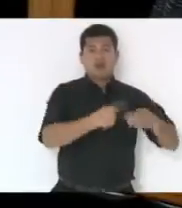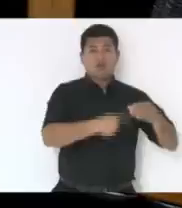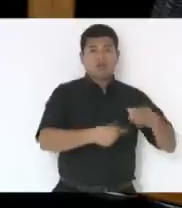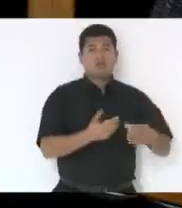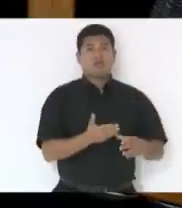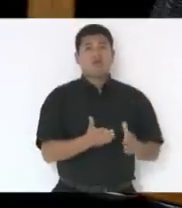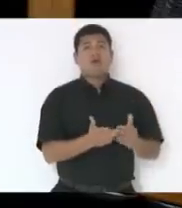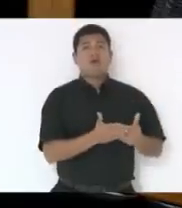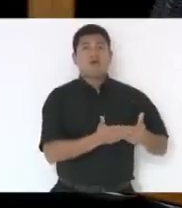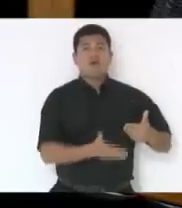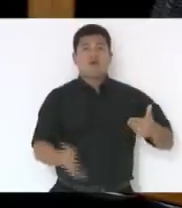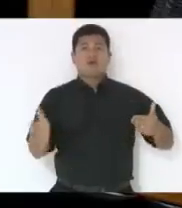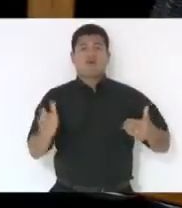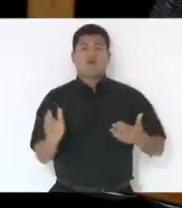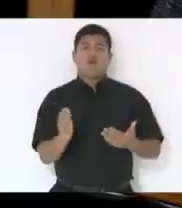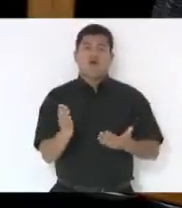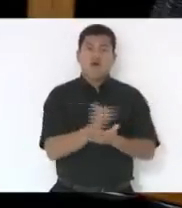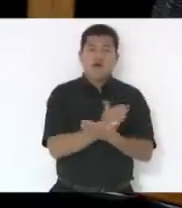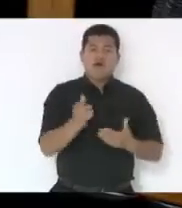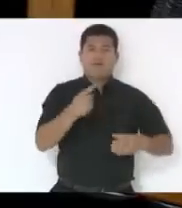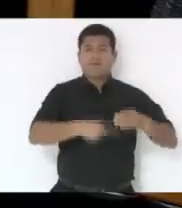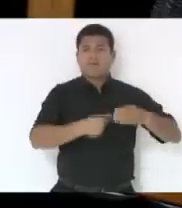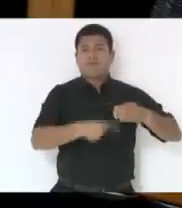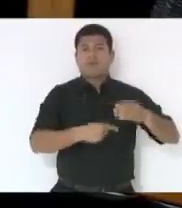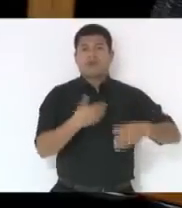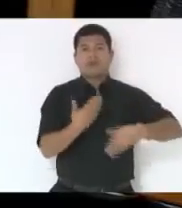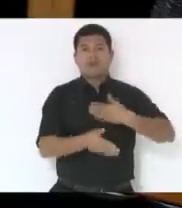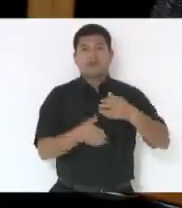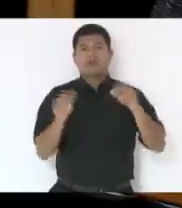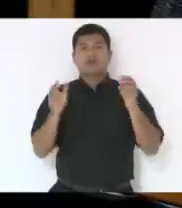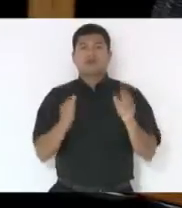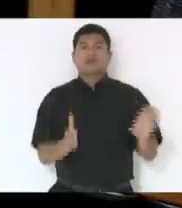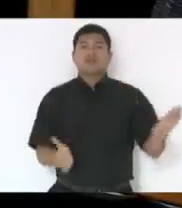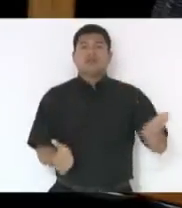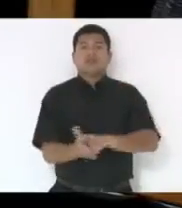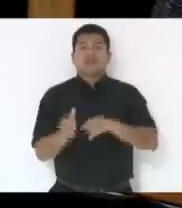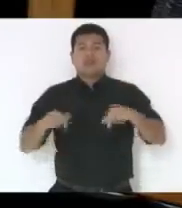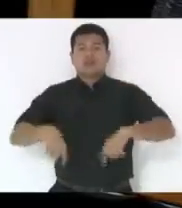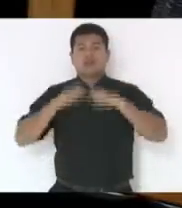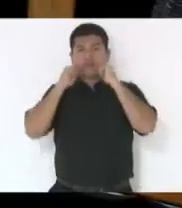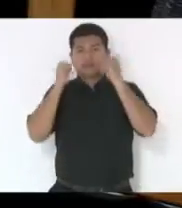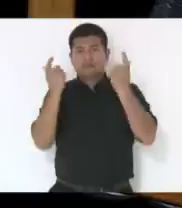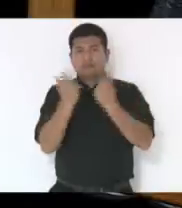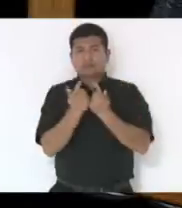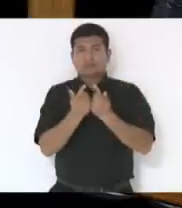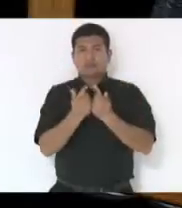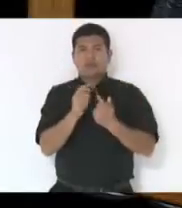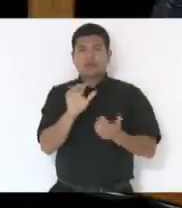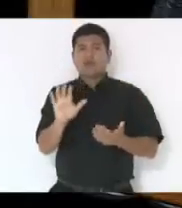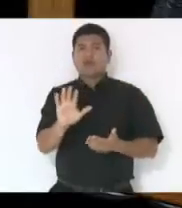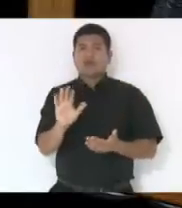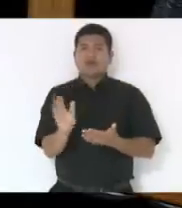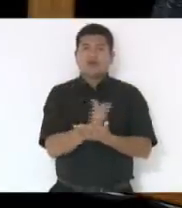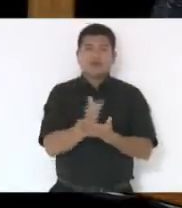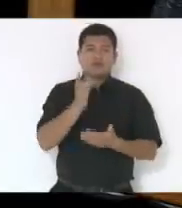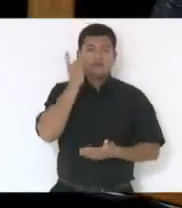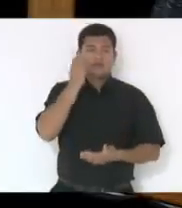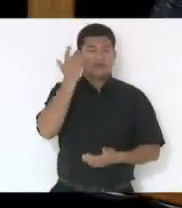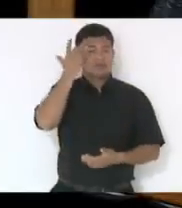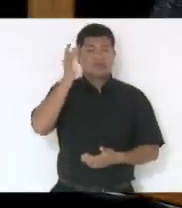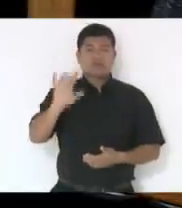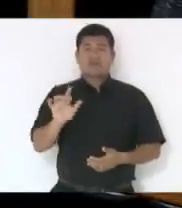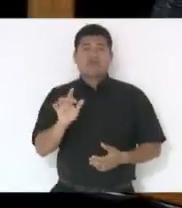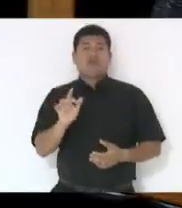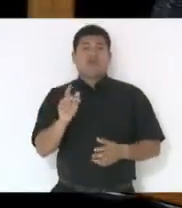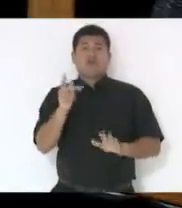ou em algumas comissões para que depois venha o plenário, onde que não se tem o conhecimento de todos os deputados dessa casa.